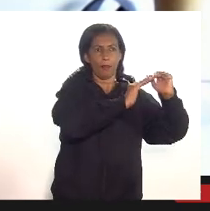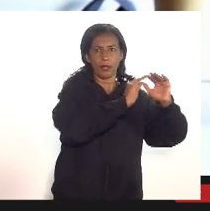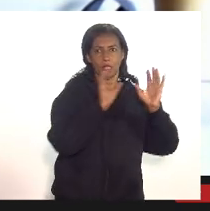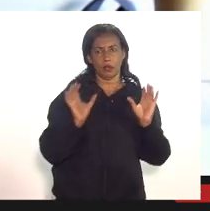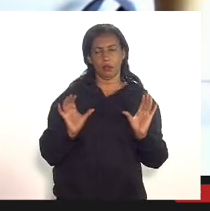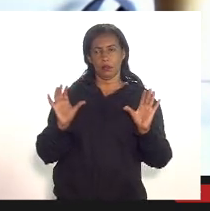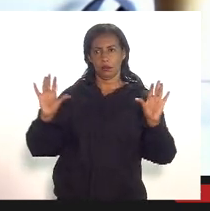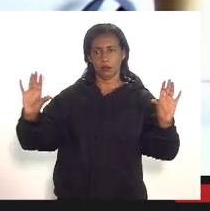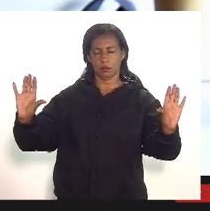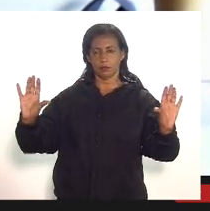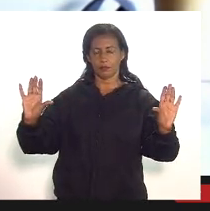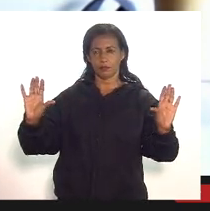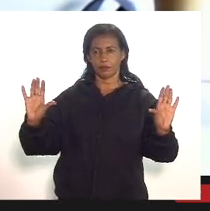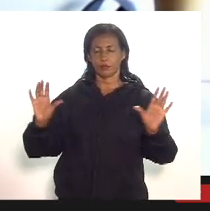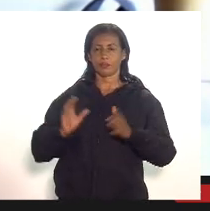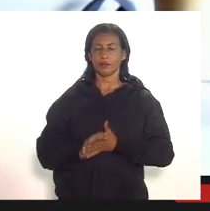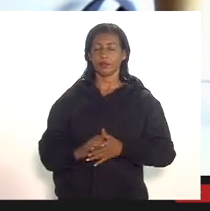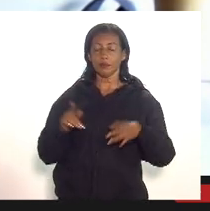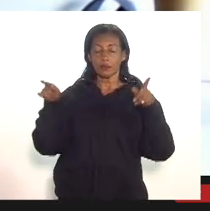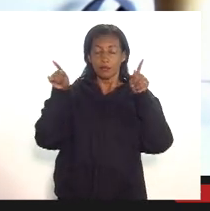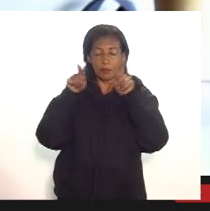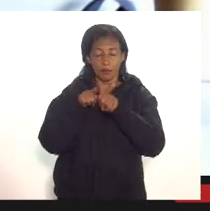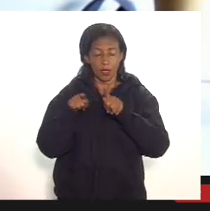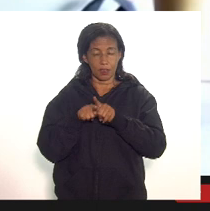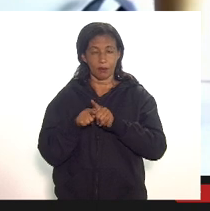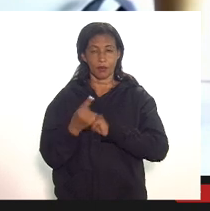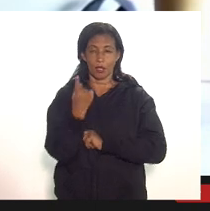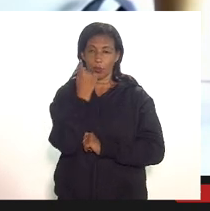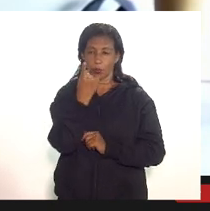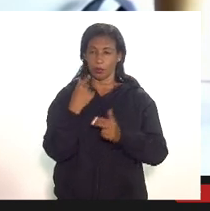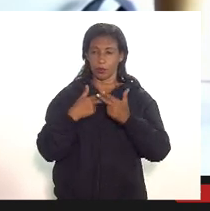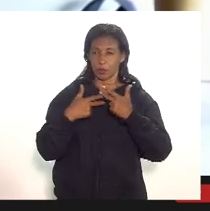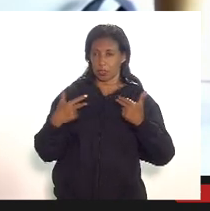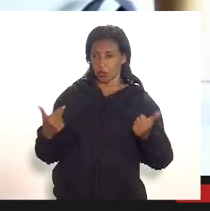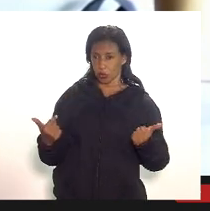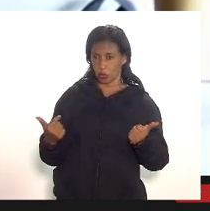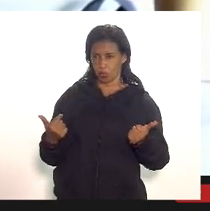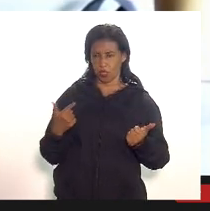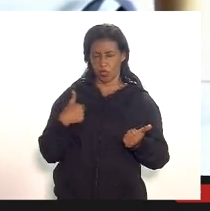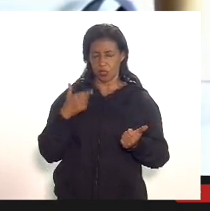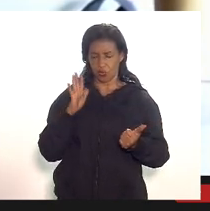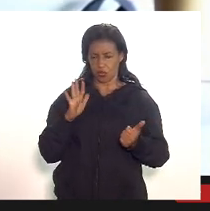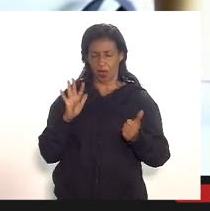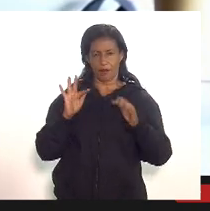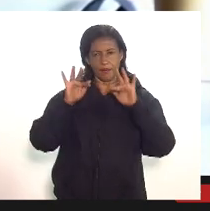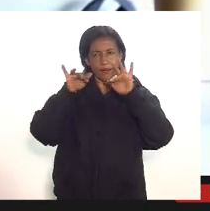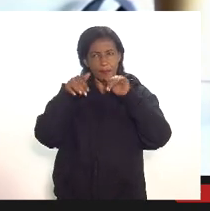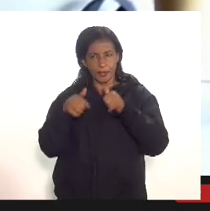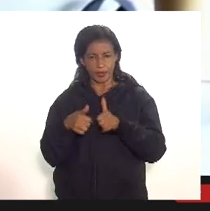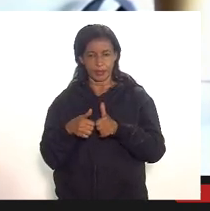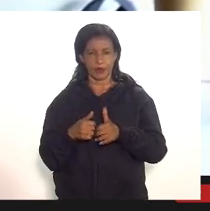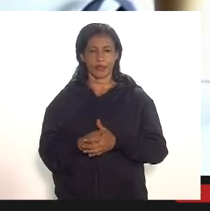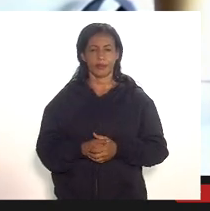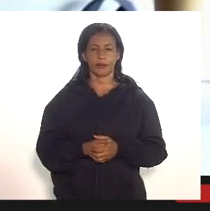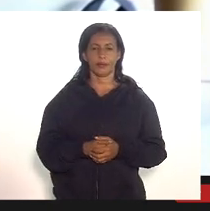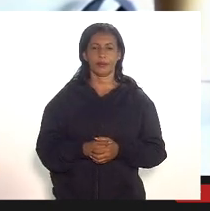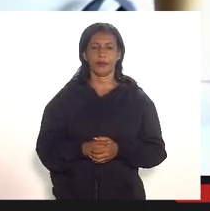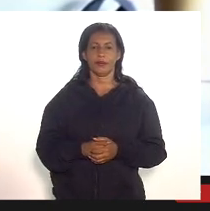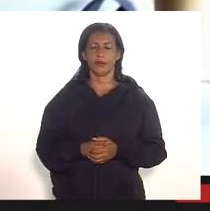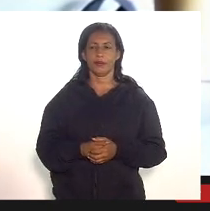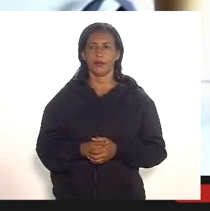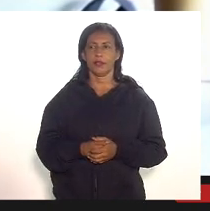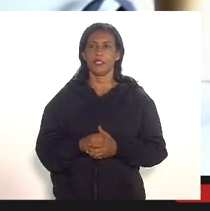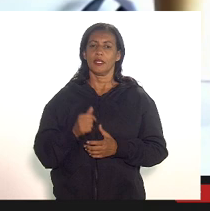e também uma das coisas que eu estou já finalizando e vai ser